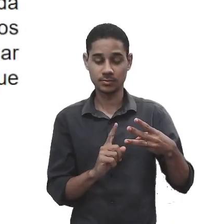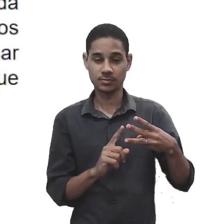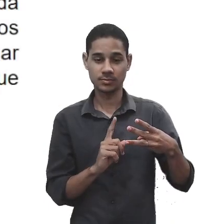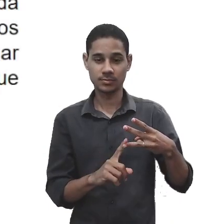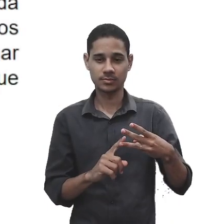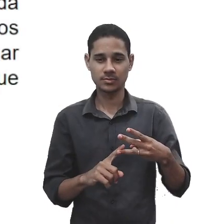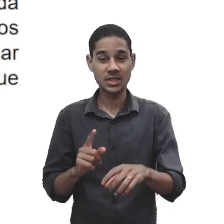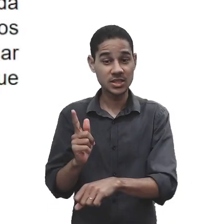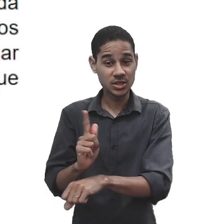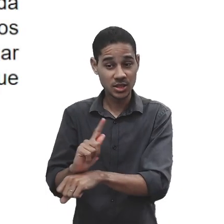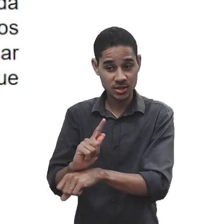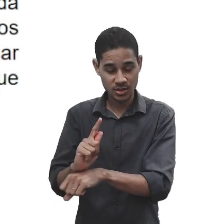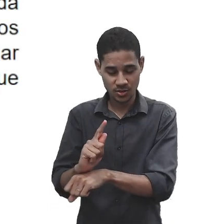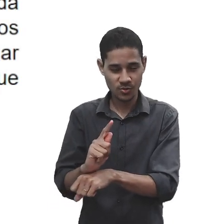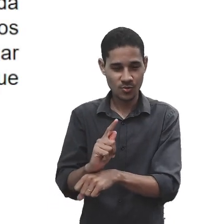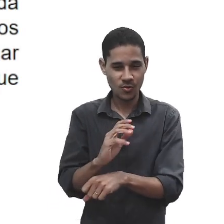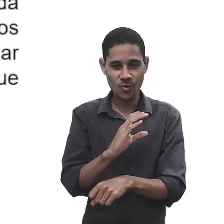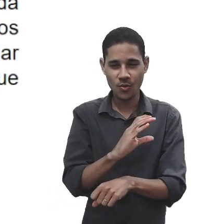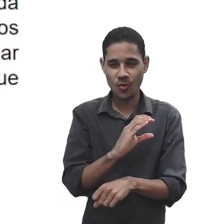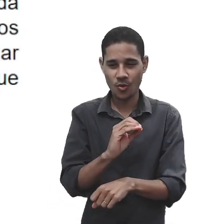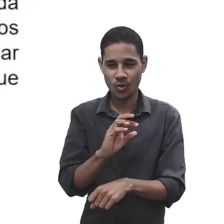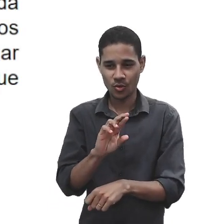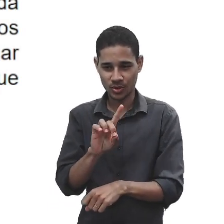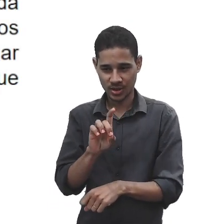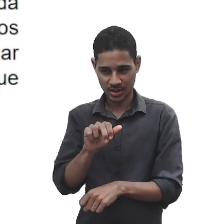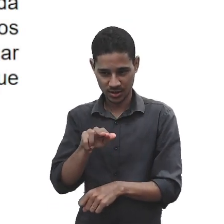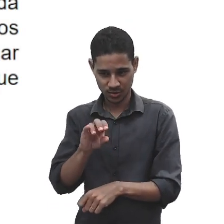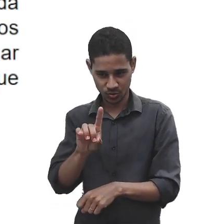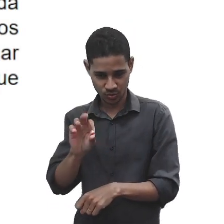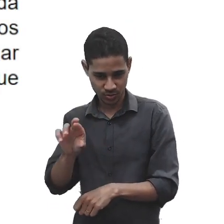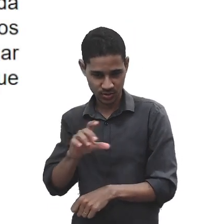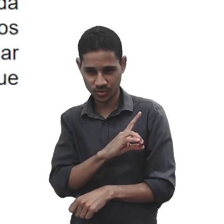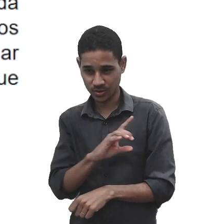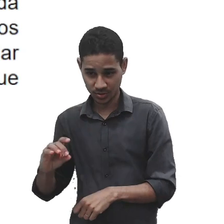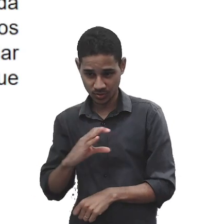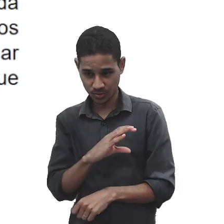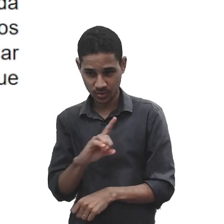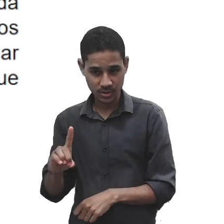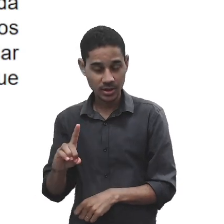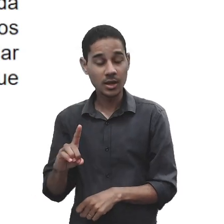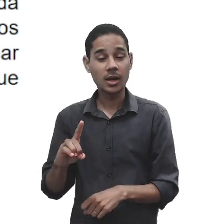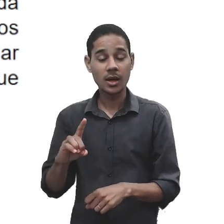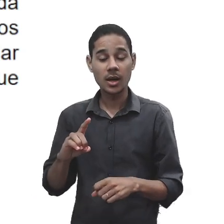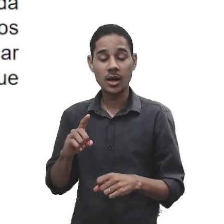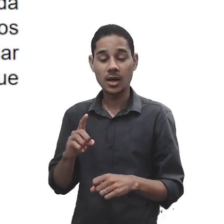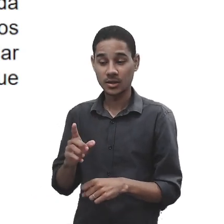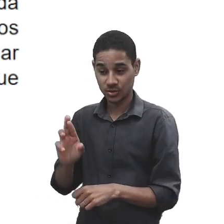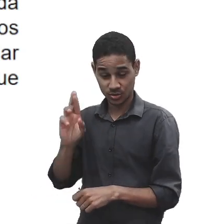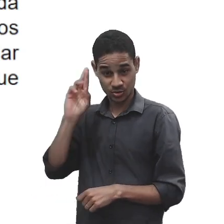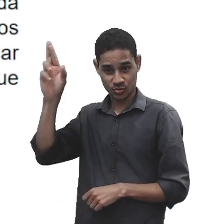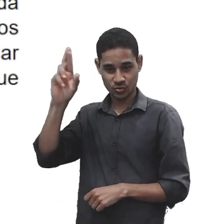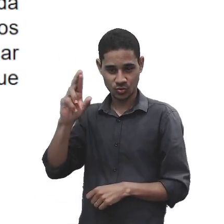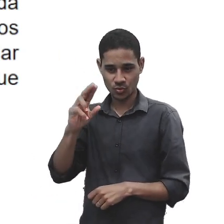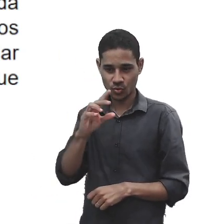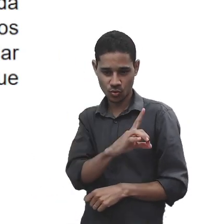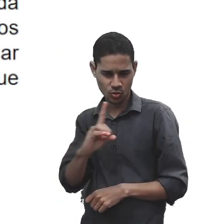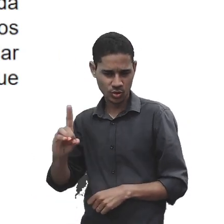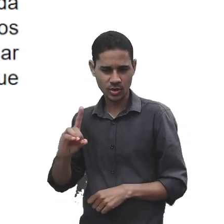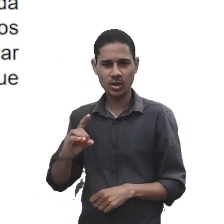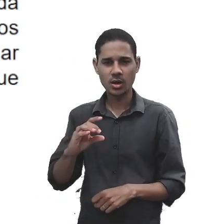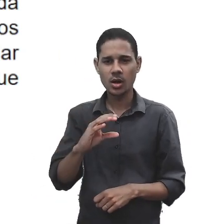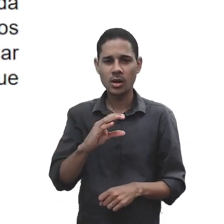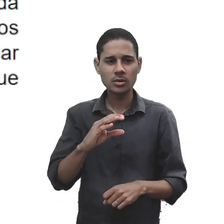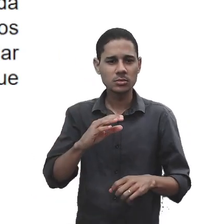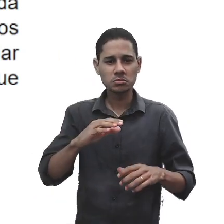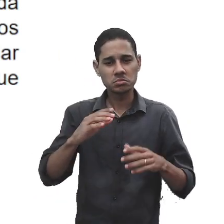coordenadores é onde o gestor trabalha com os coordenadores de uma instituição, dependendo do tamanho dela, da